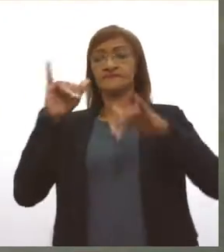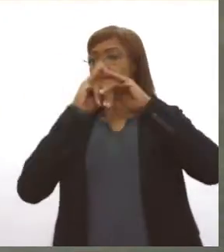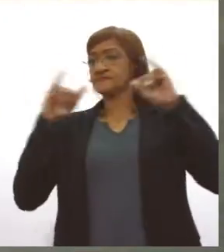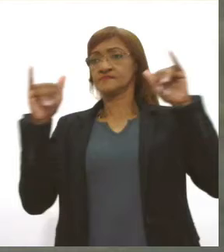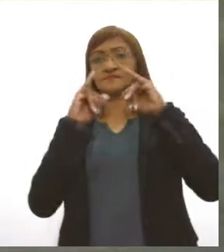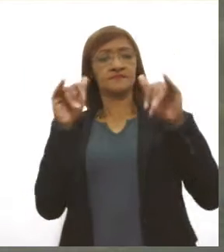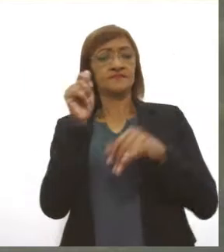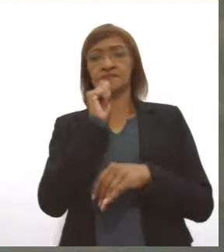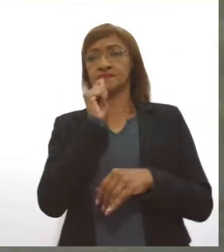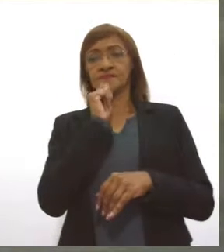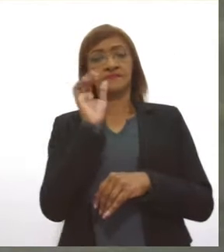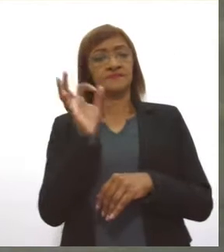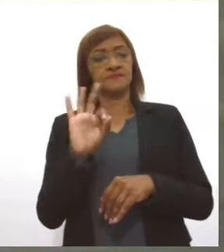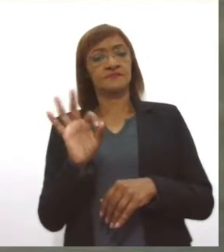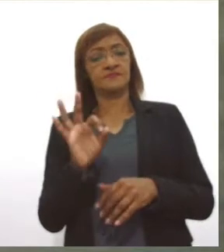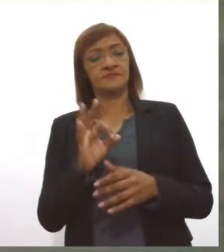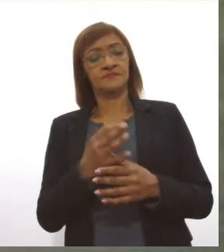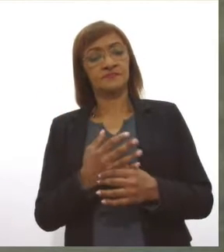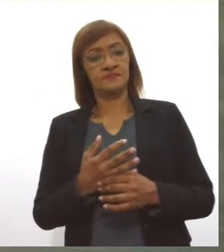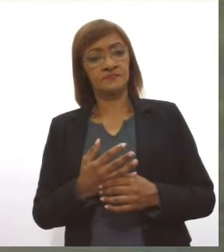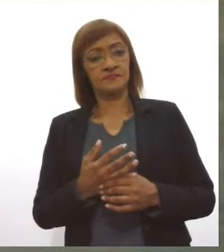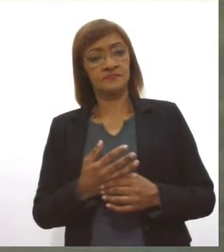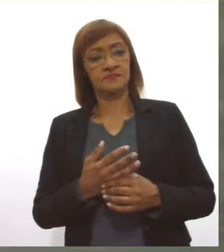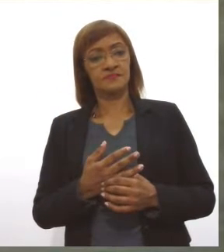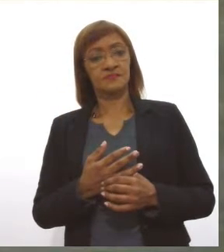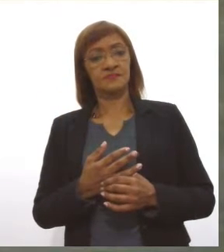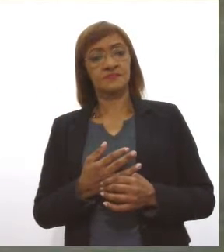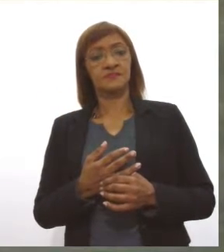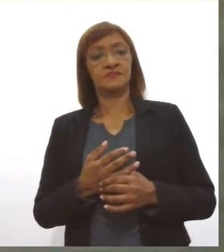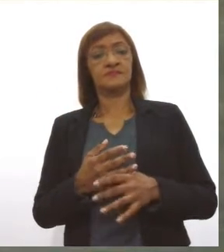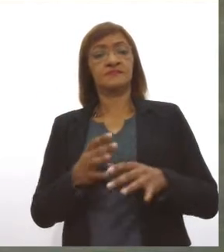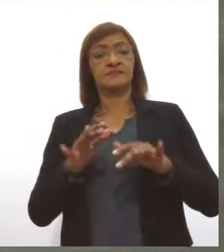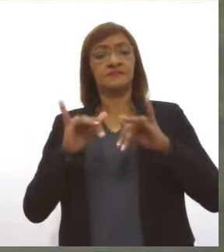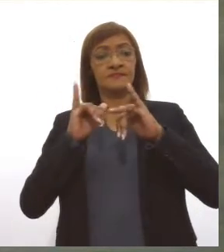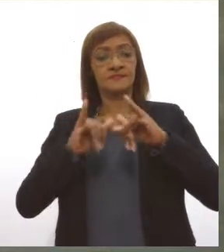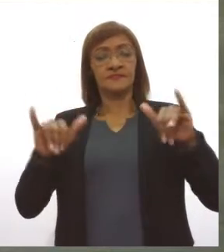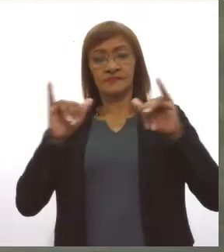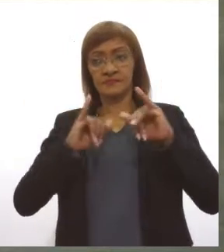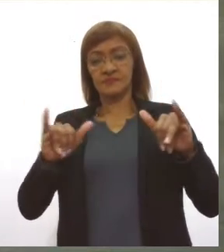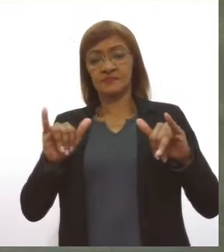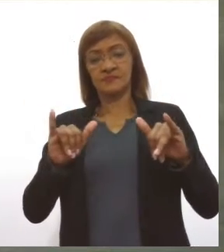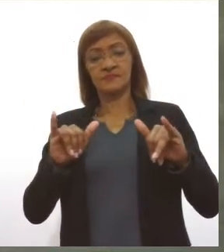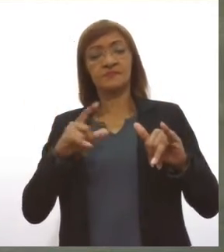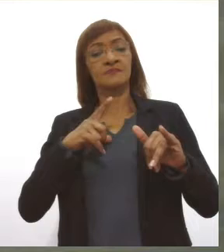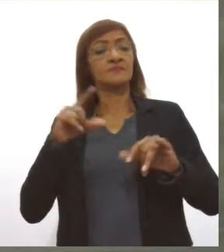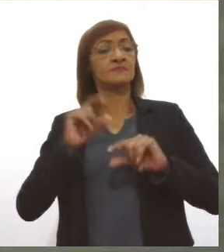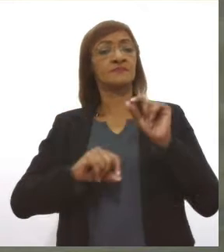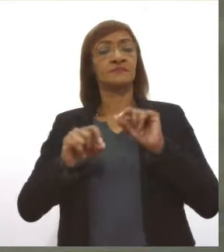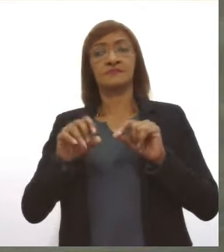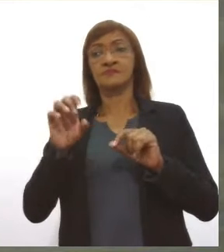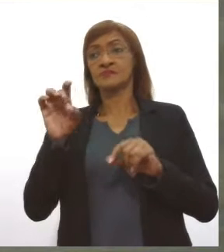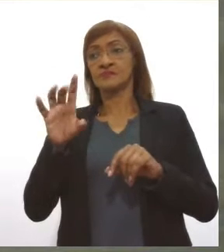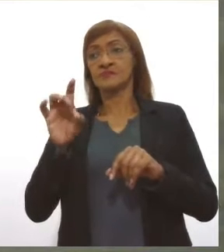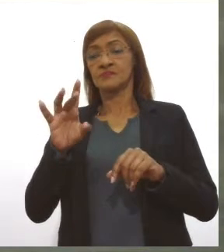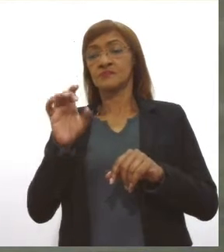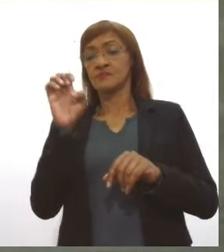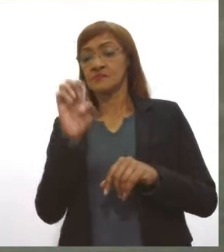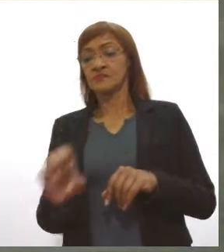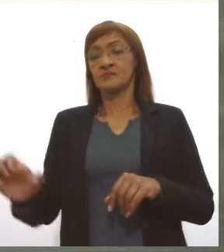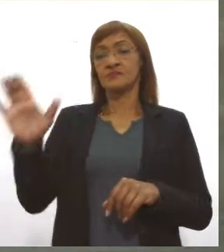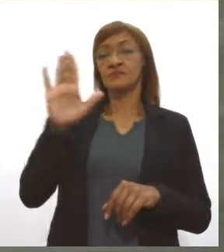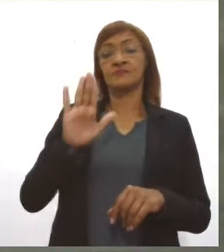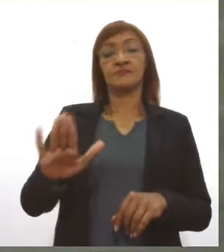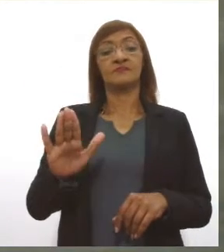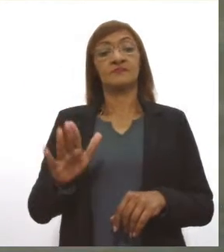calendário de vacinação, né? As notícias animadoras que temos é da Europa, né? Porque a Europa já